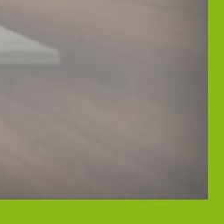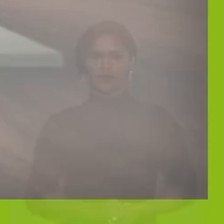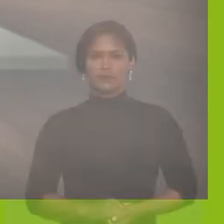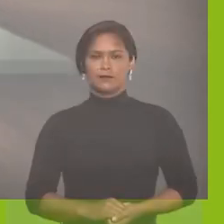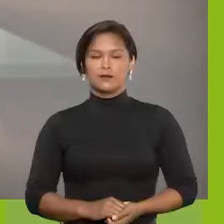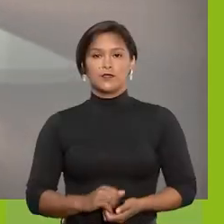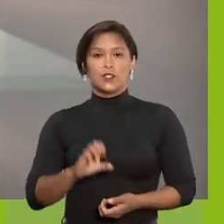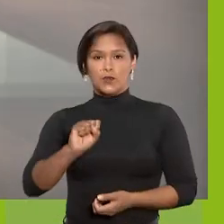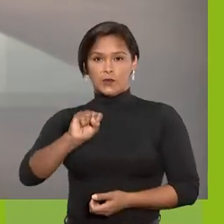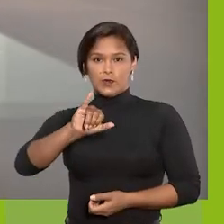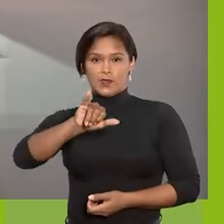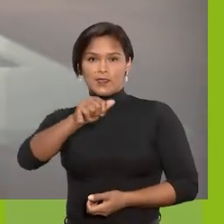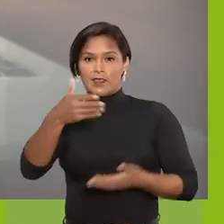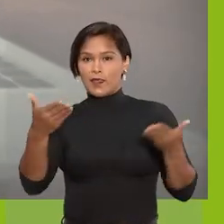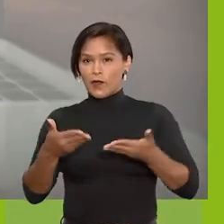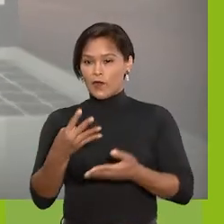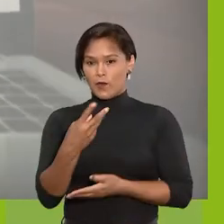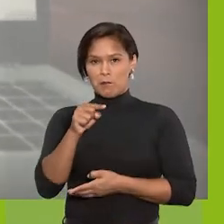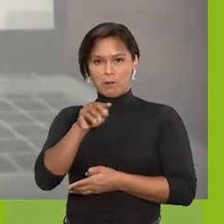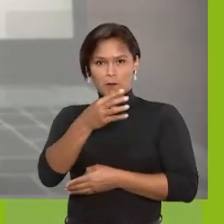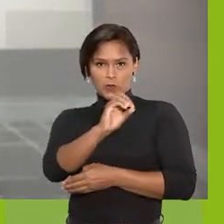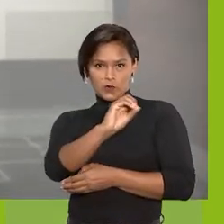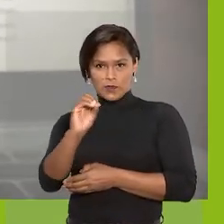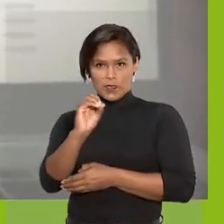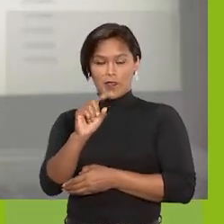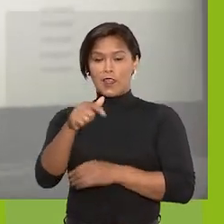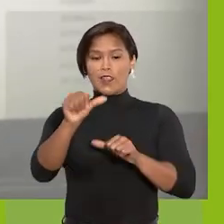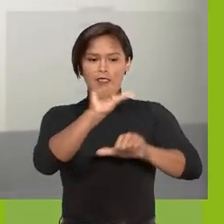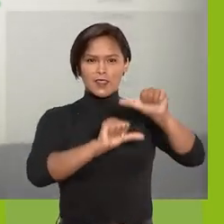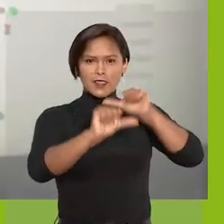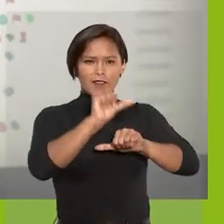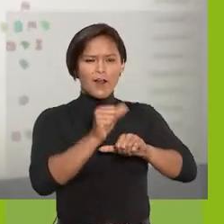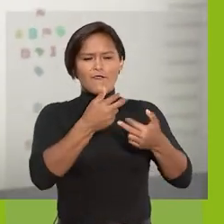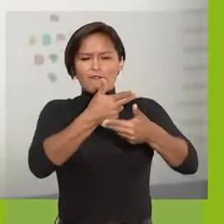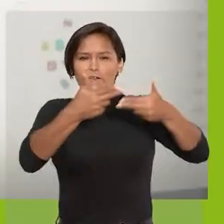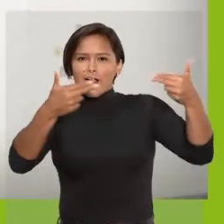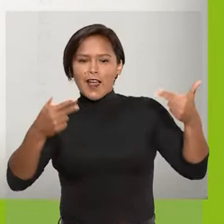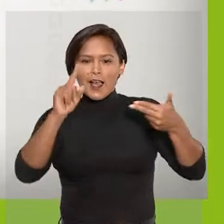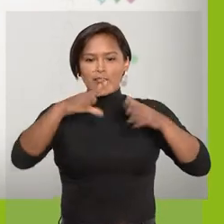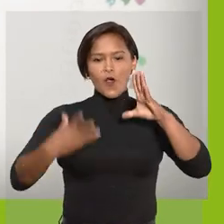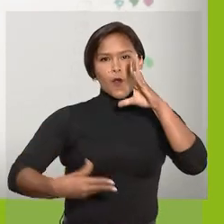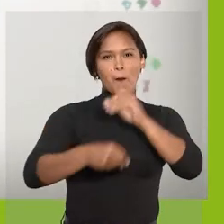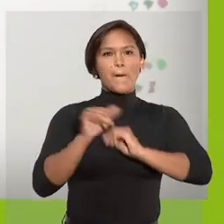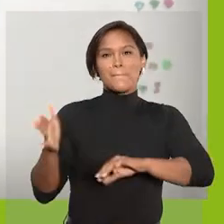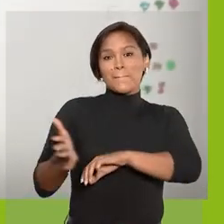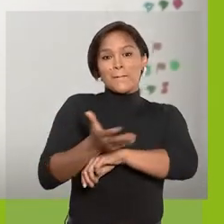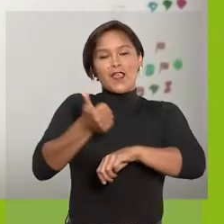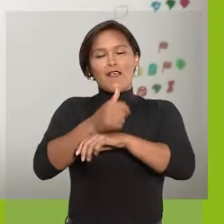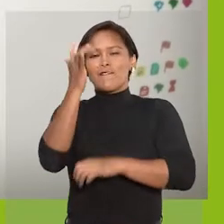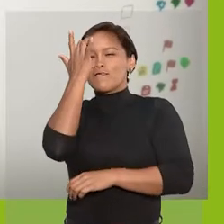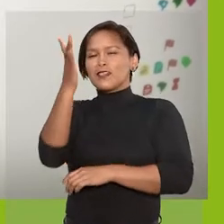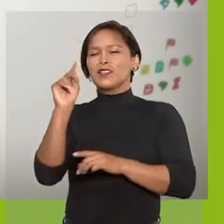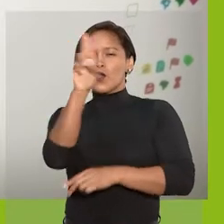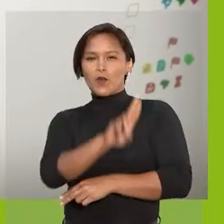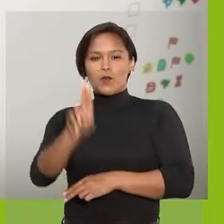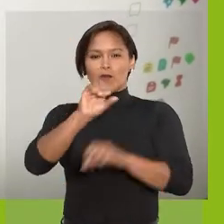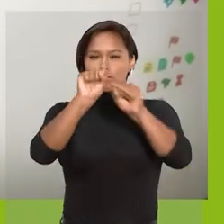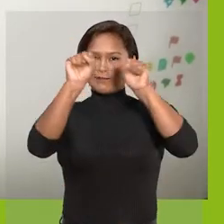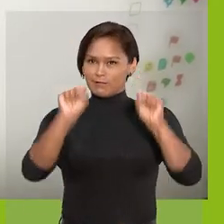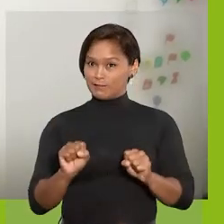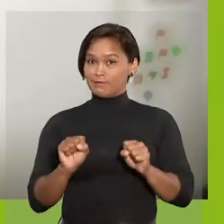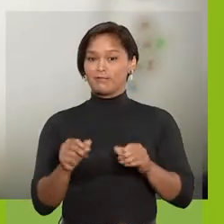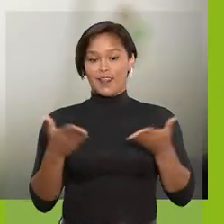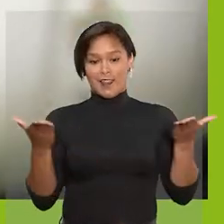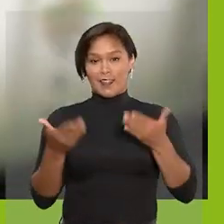O Sei Agora é 4.0. Na versão, várias ferramentas foram aprimoradas para facilitar o uso do sistema.